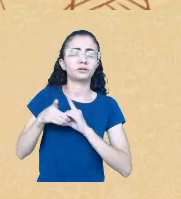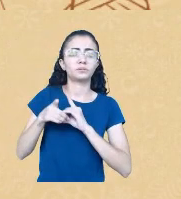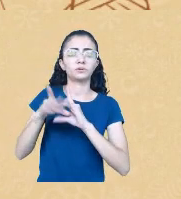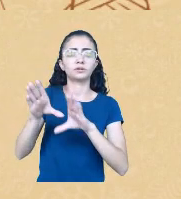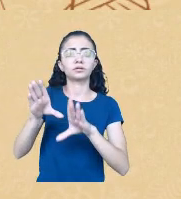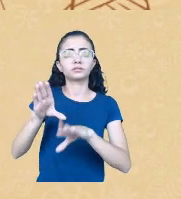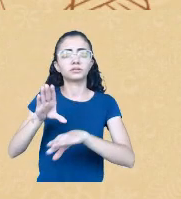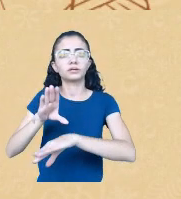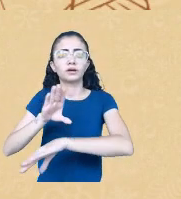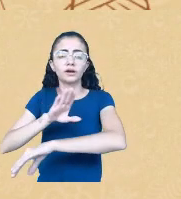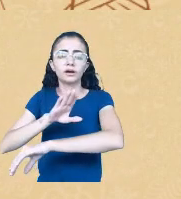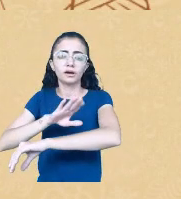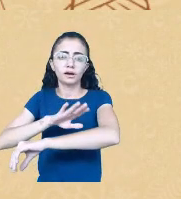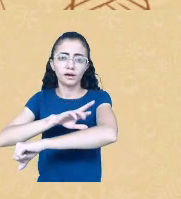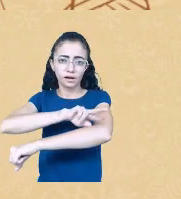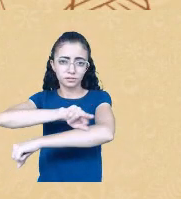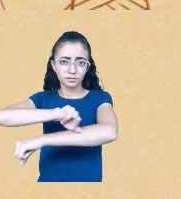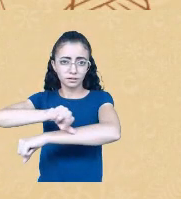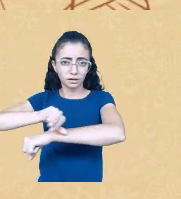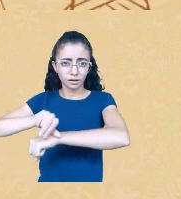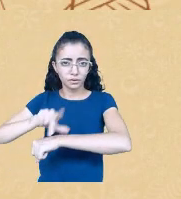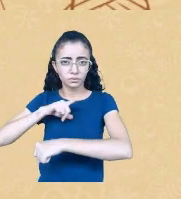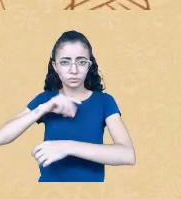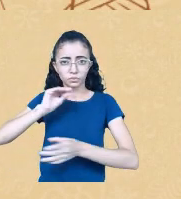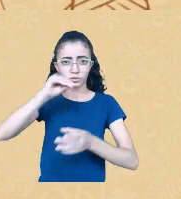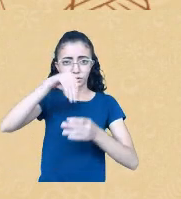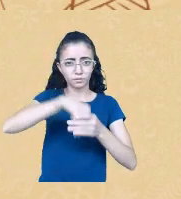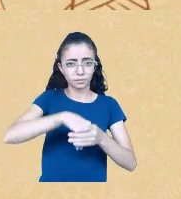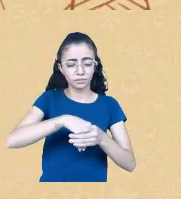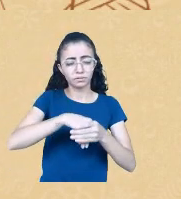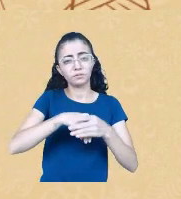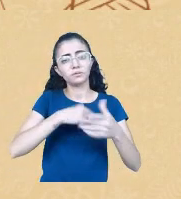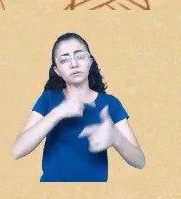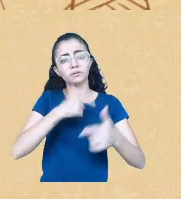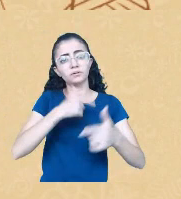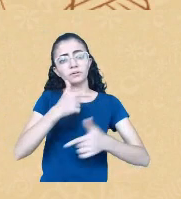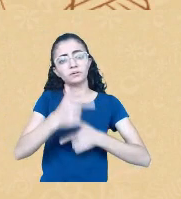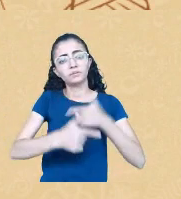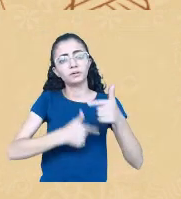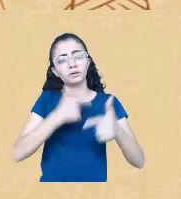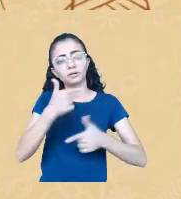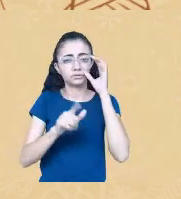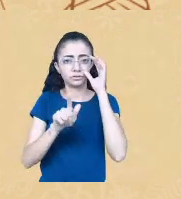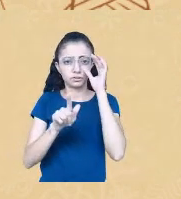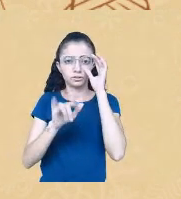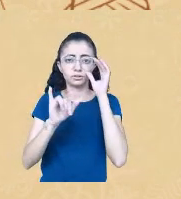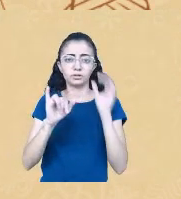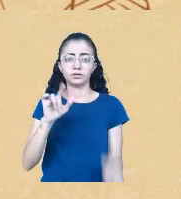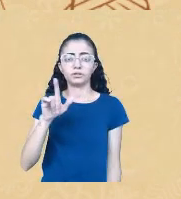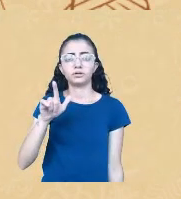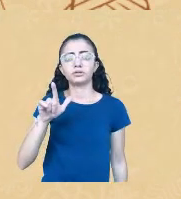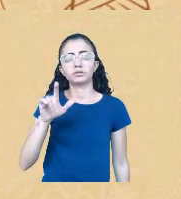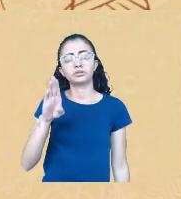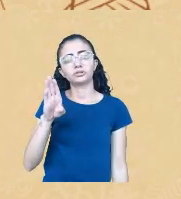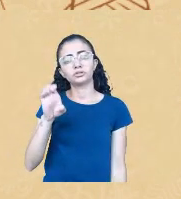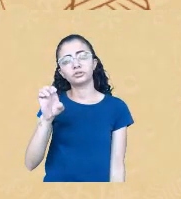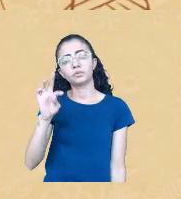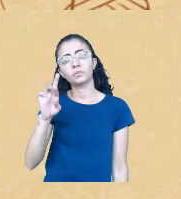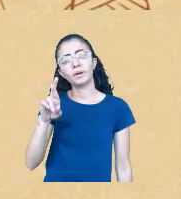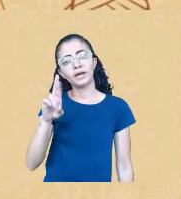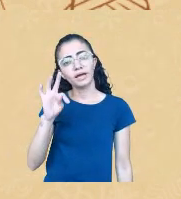no trabalho do Gilberto Freire, quando ele postulava que, por conta da